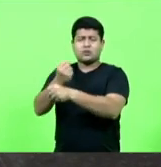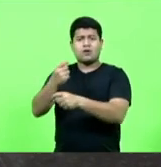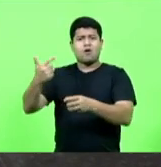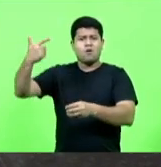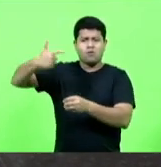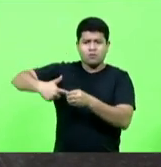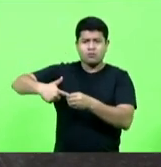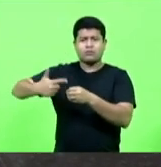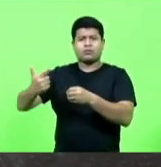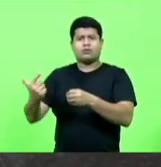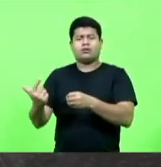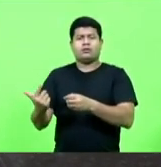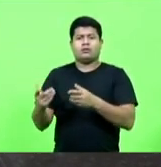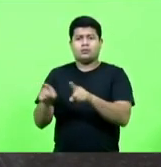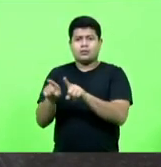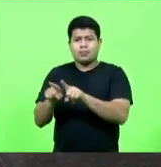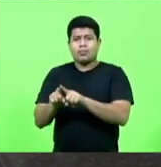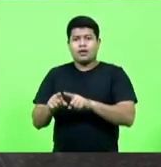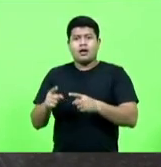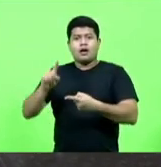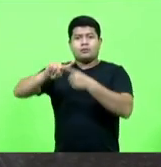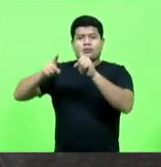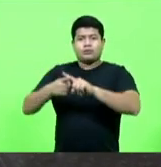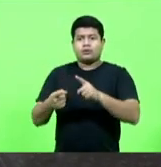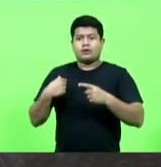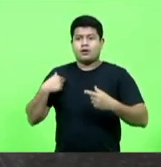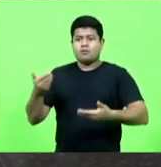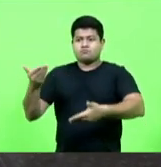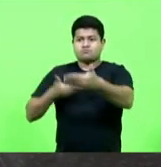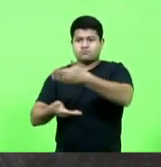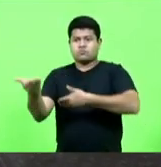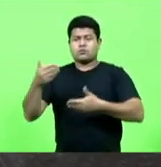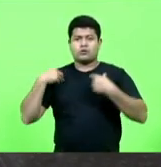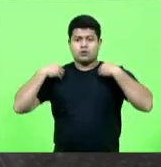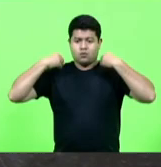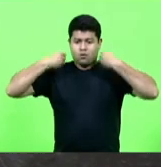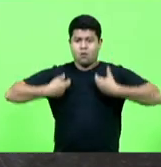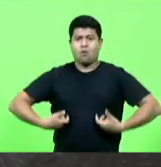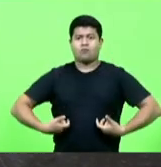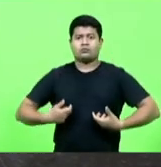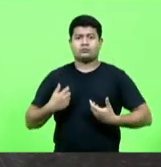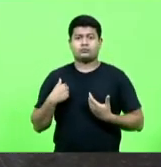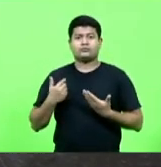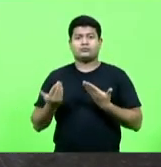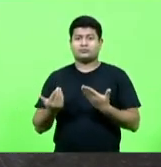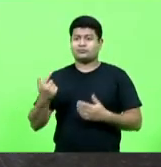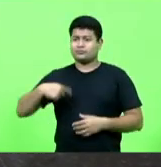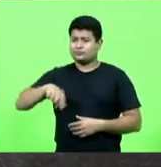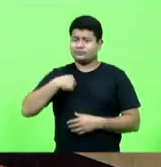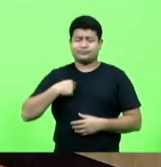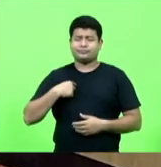teria policial militar que está revezando o colete com outro colega. Chegamos ao fundo do poço.